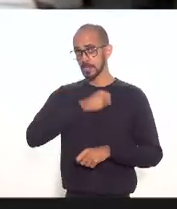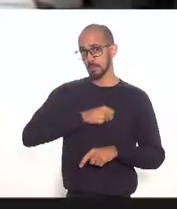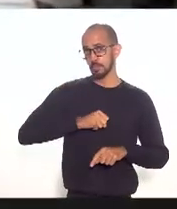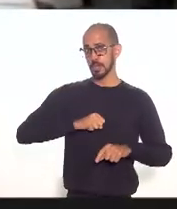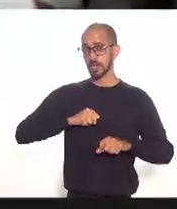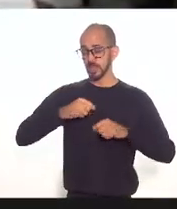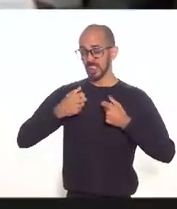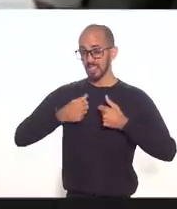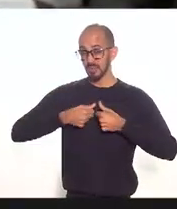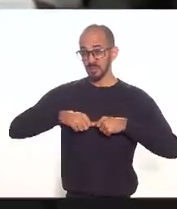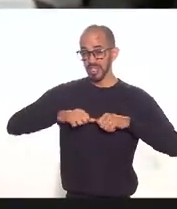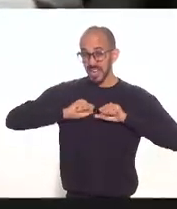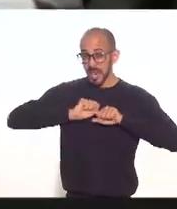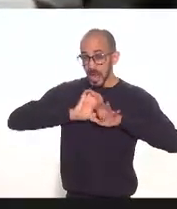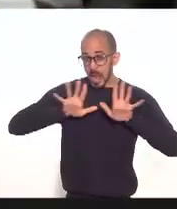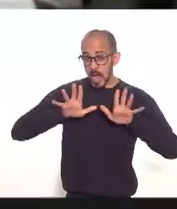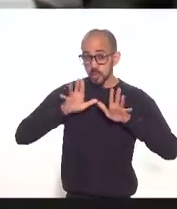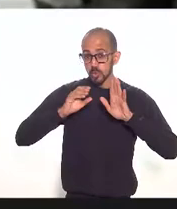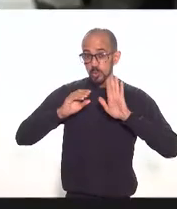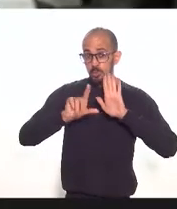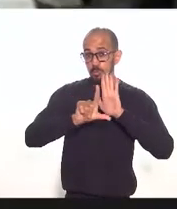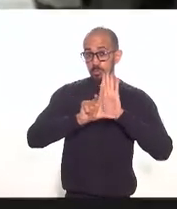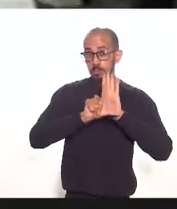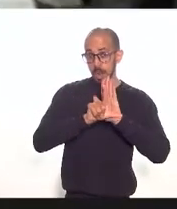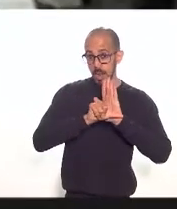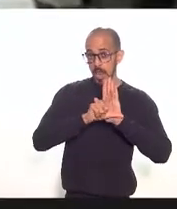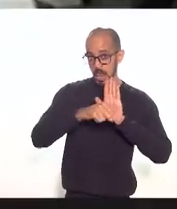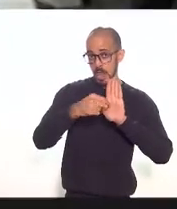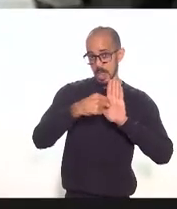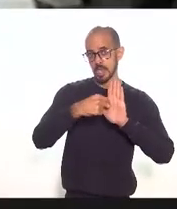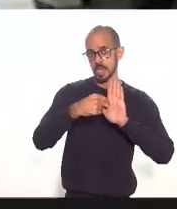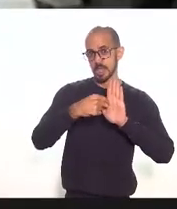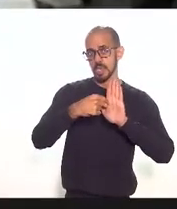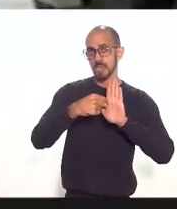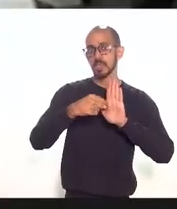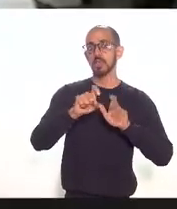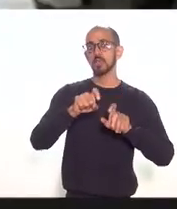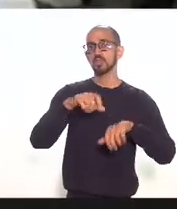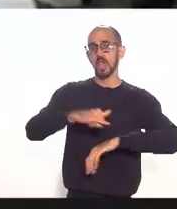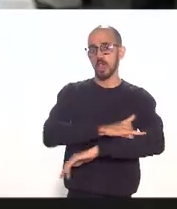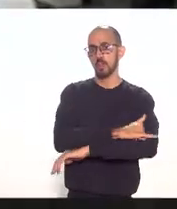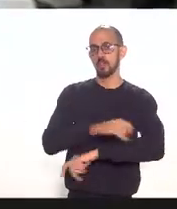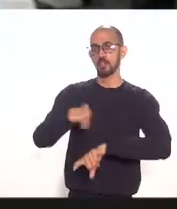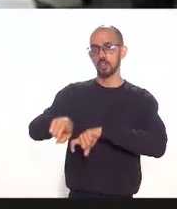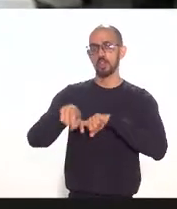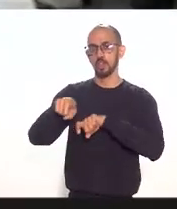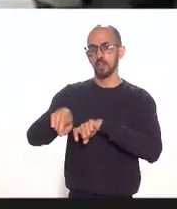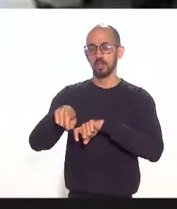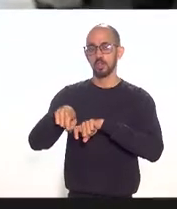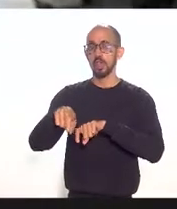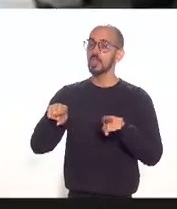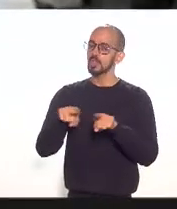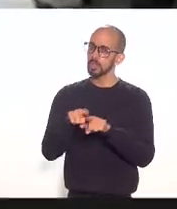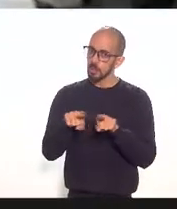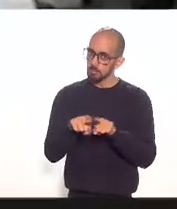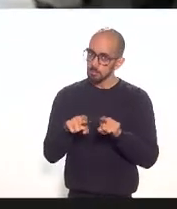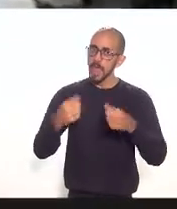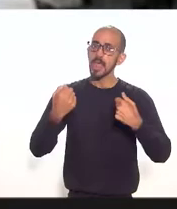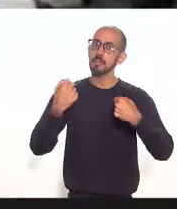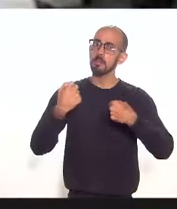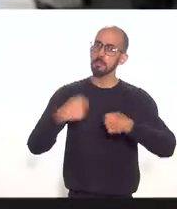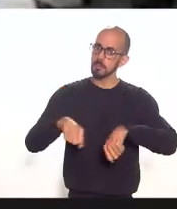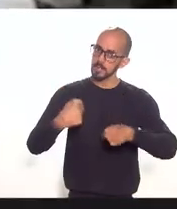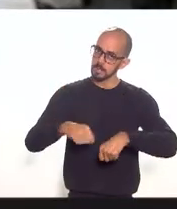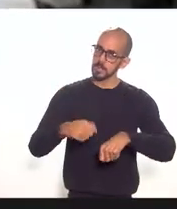projeto de lei que os aeroportos regionais também são incluídos na condição do